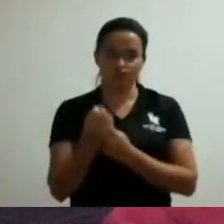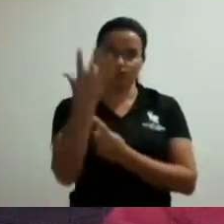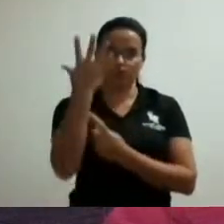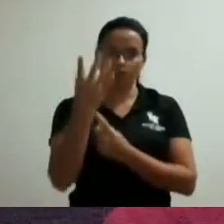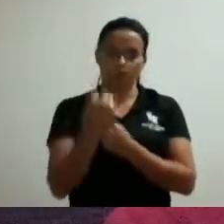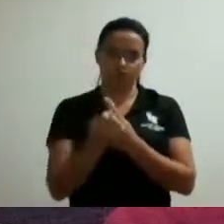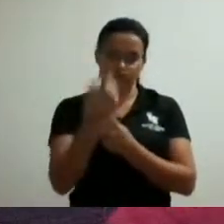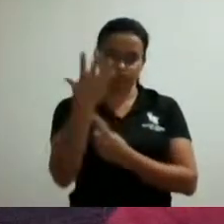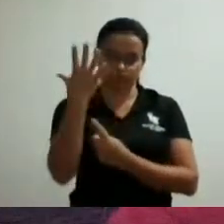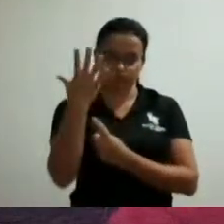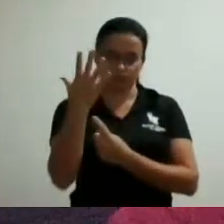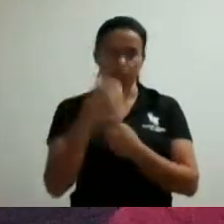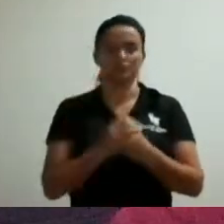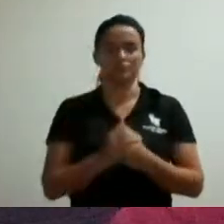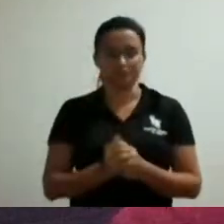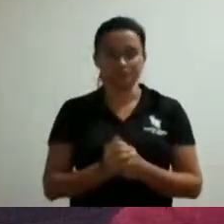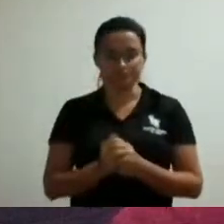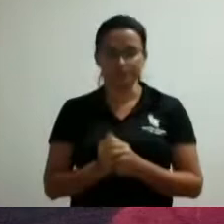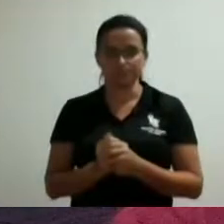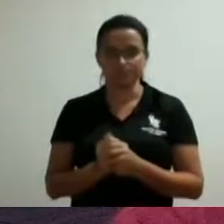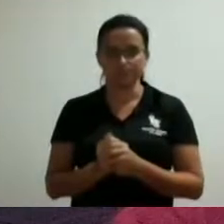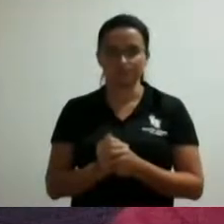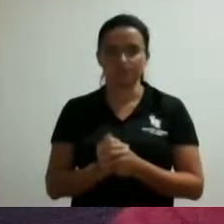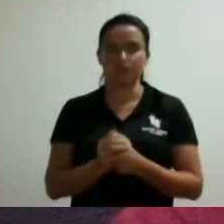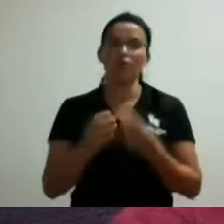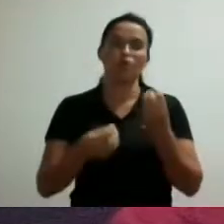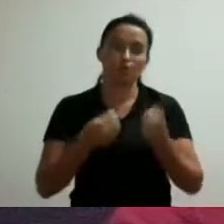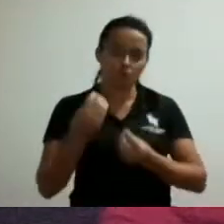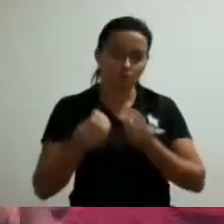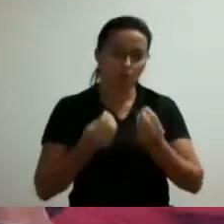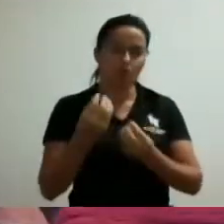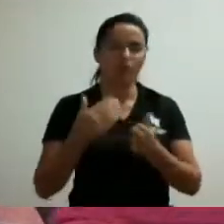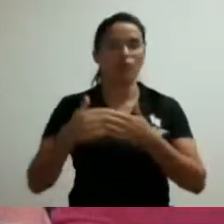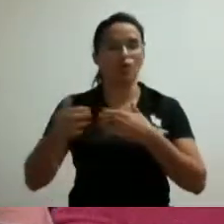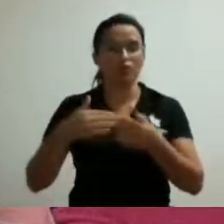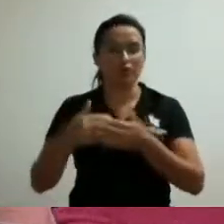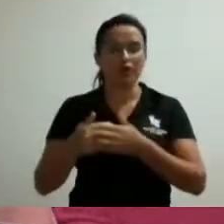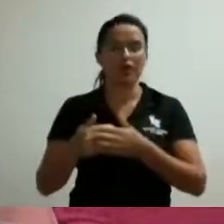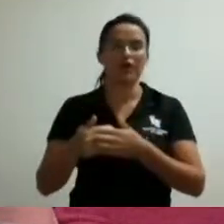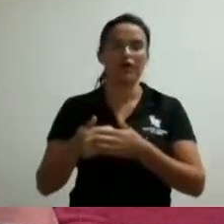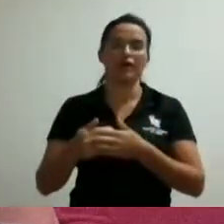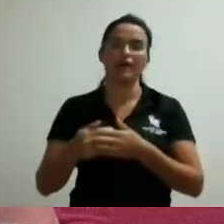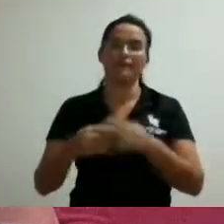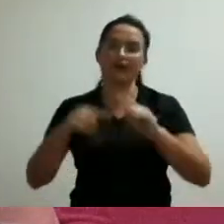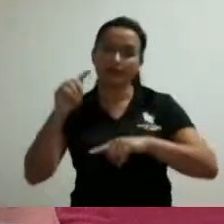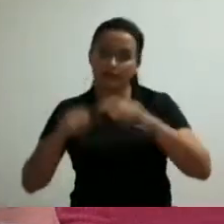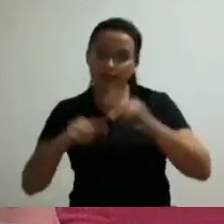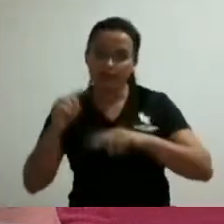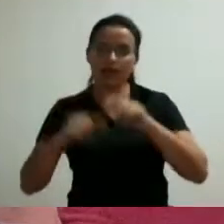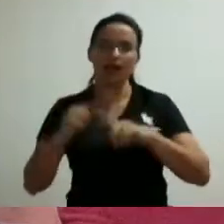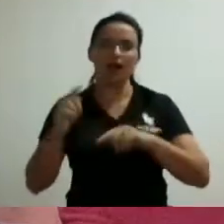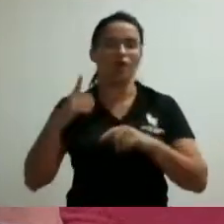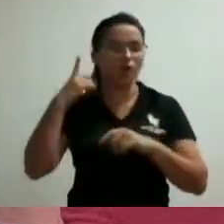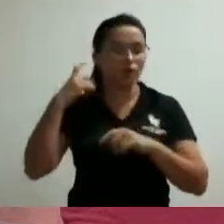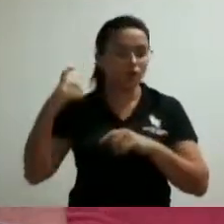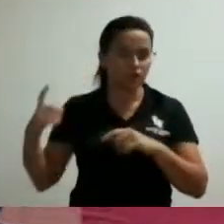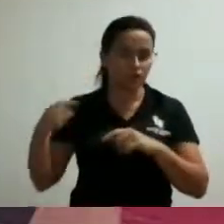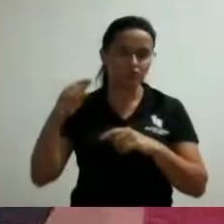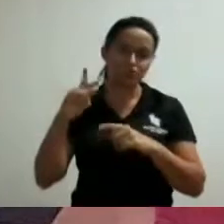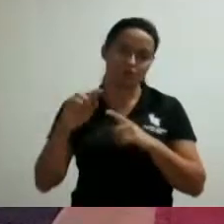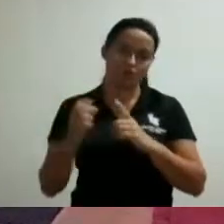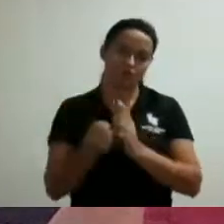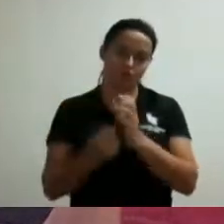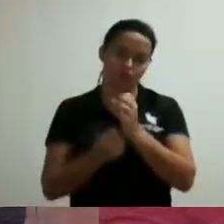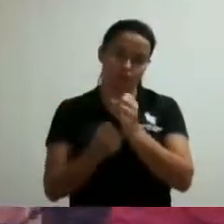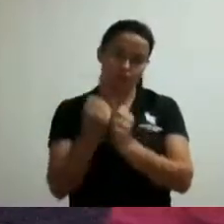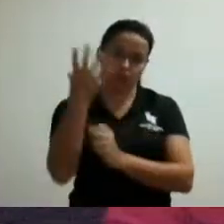artifícios assim como de quaisquer artefatos pirotec de efeito sonoro ruidoso no âmbito